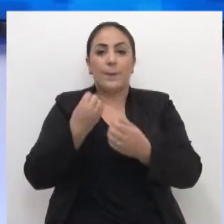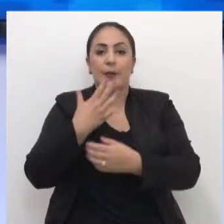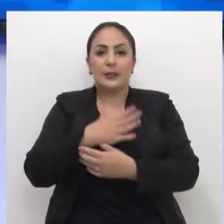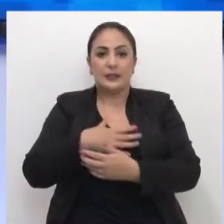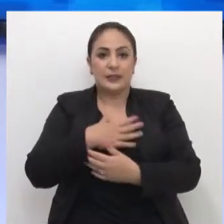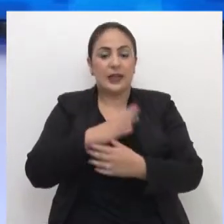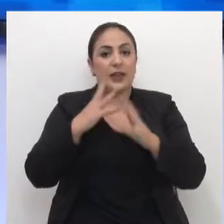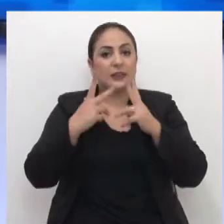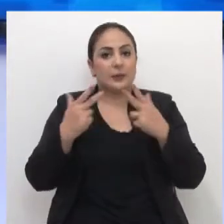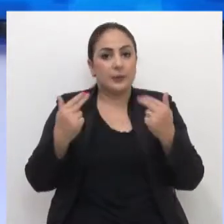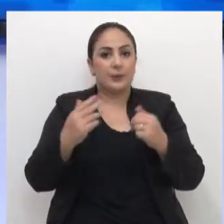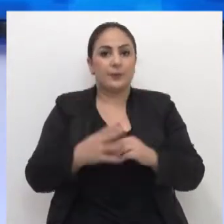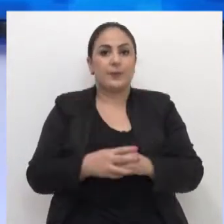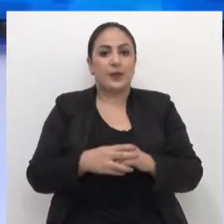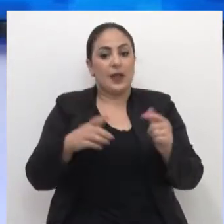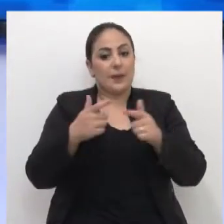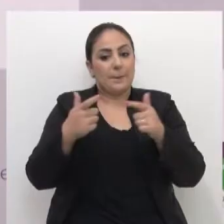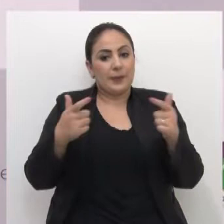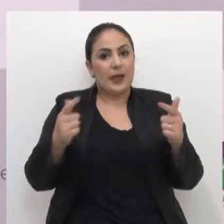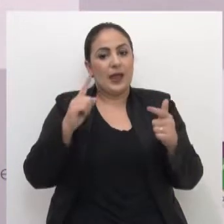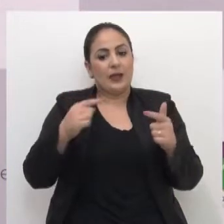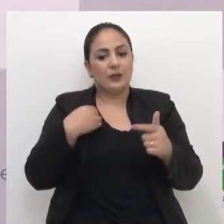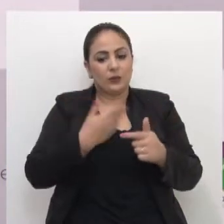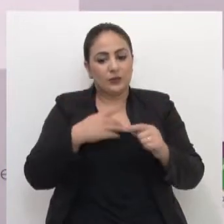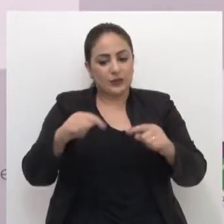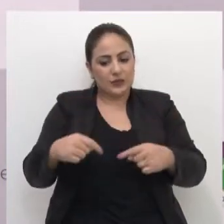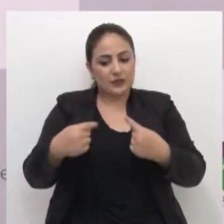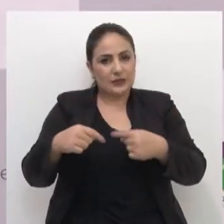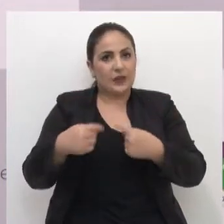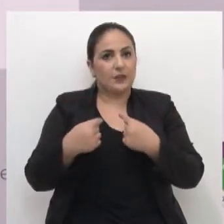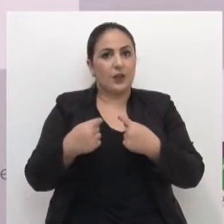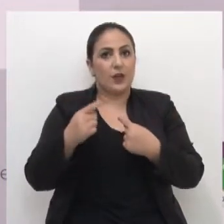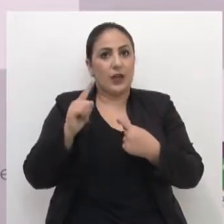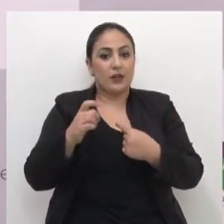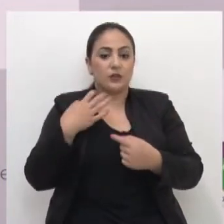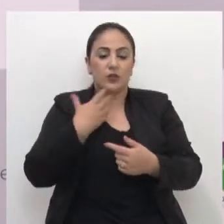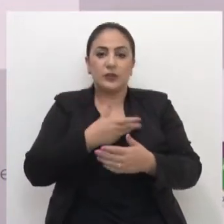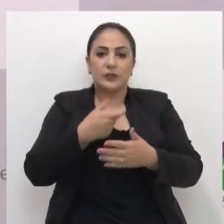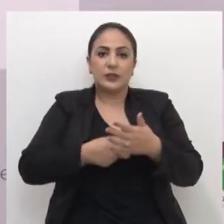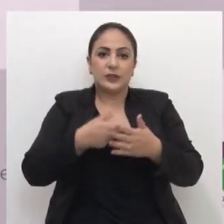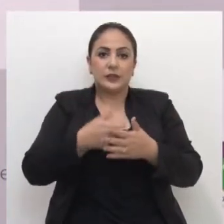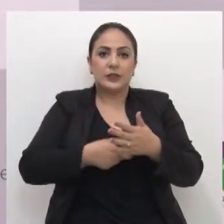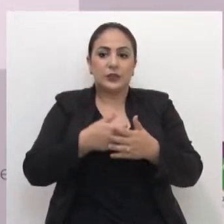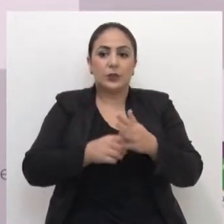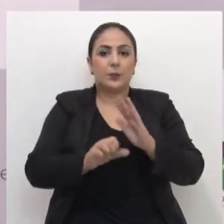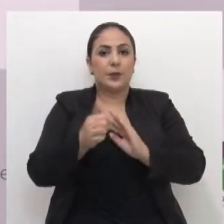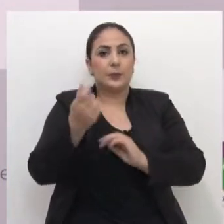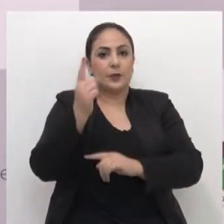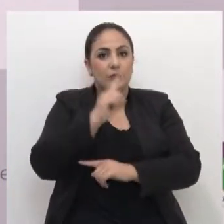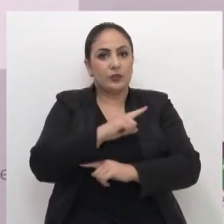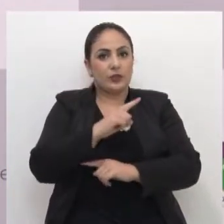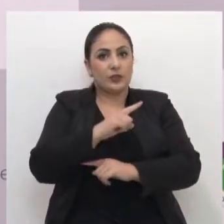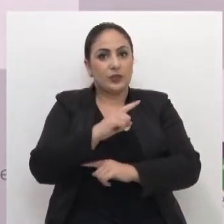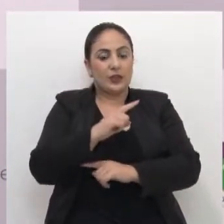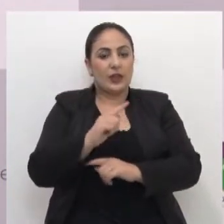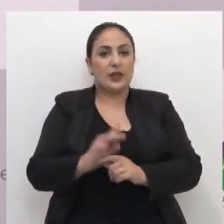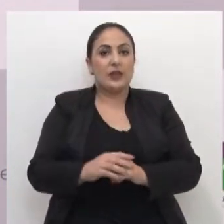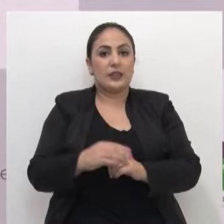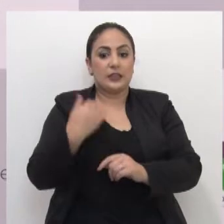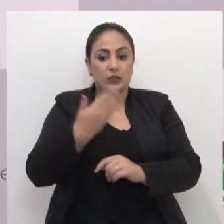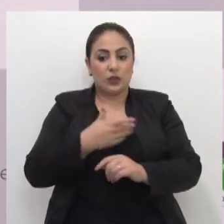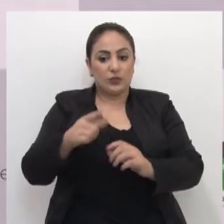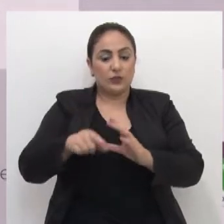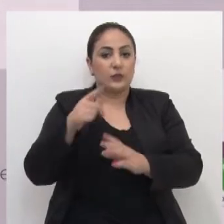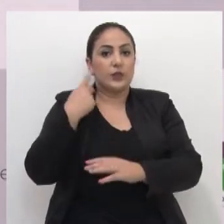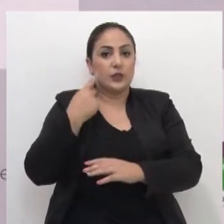voltadas ao bem-estar animal. Ampliar é o nosso desafio. É isso que a gente vem tentando desde o primeiro dia do